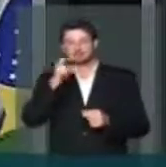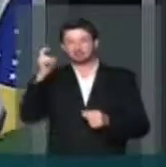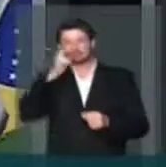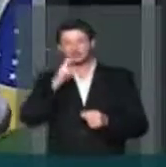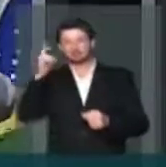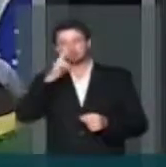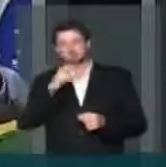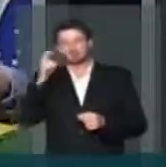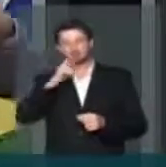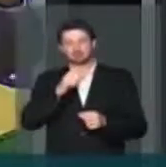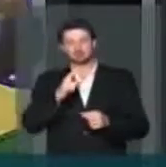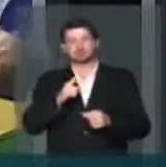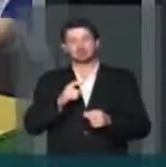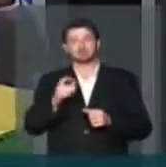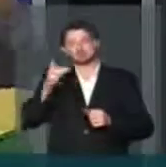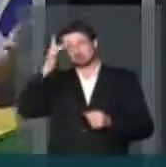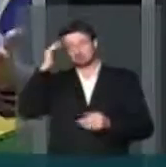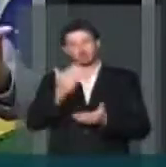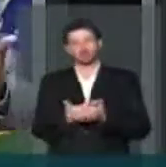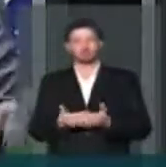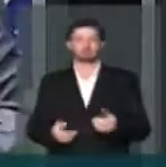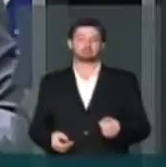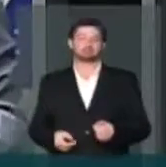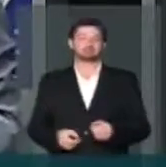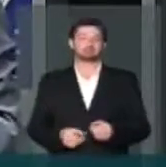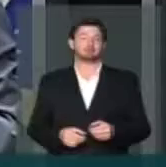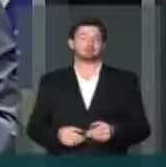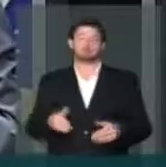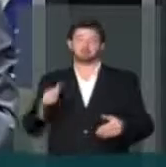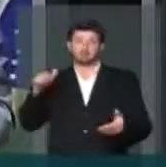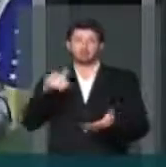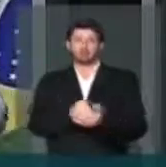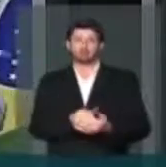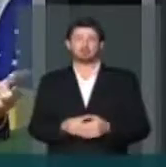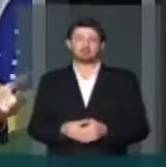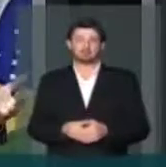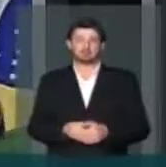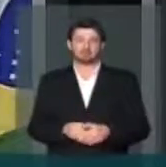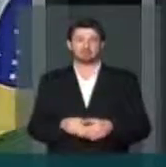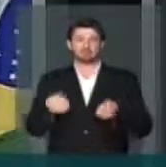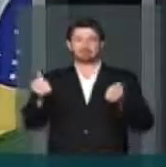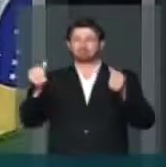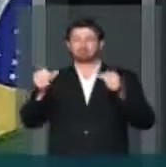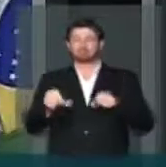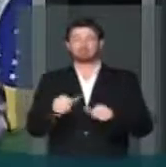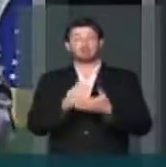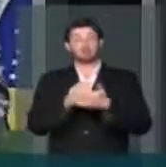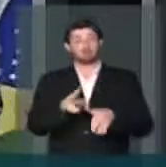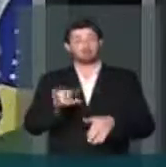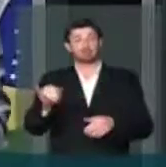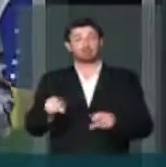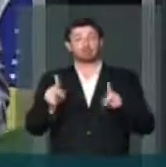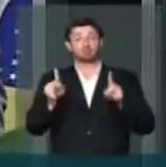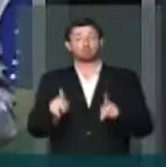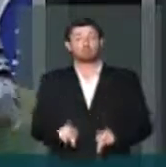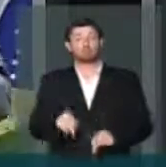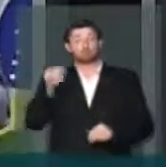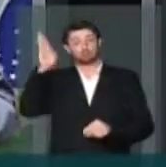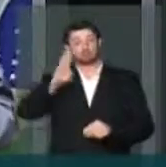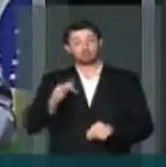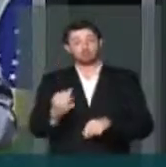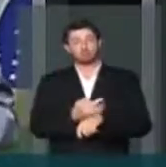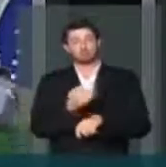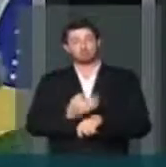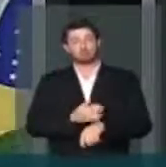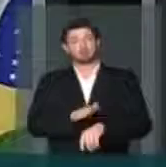repetida, isto nunca vai chegar ao final. Está chegando ao final. Está derretendo. Está se acabando. O povo brasileiro